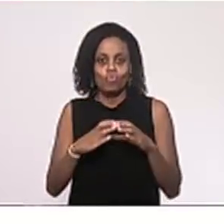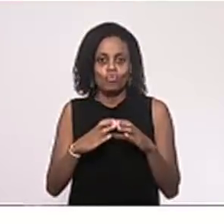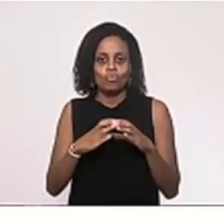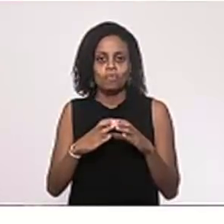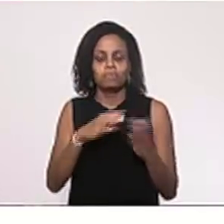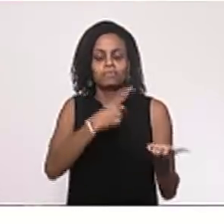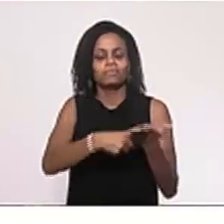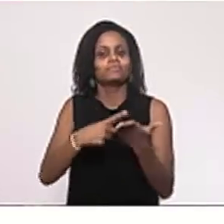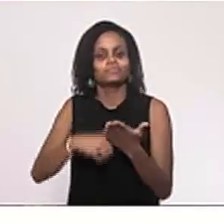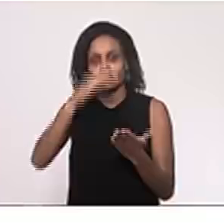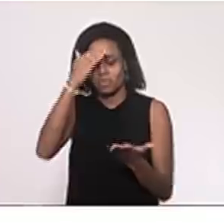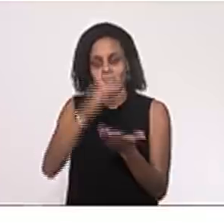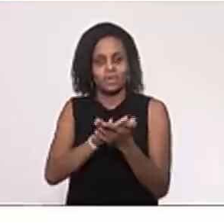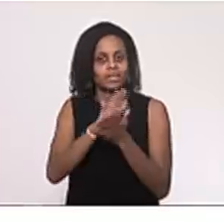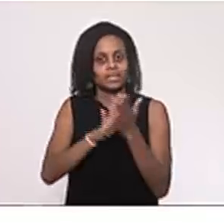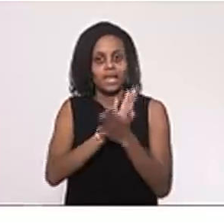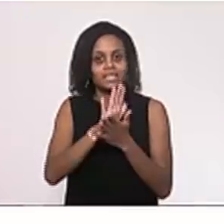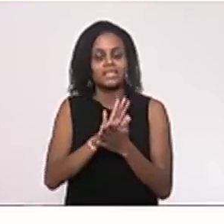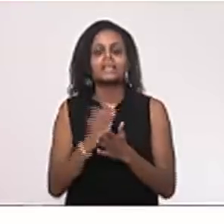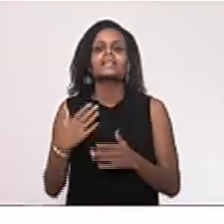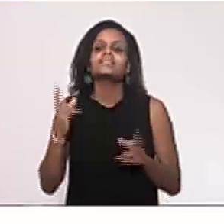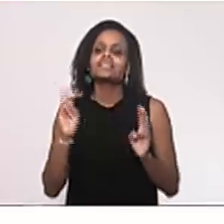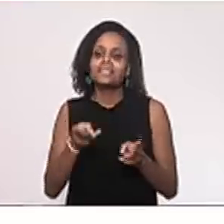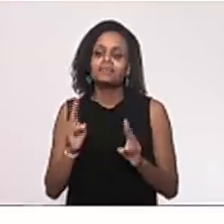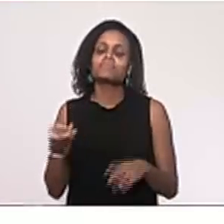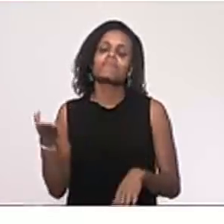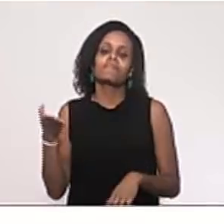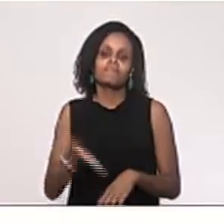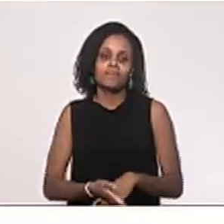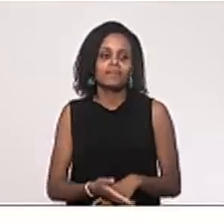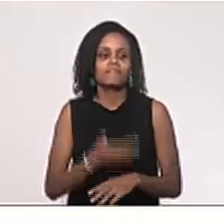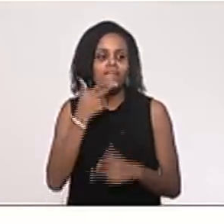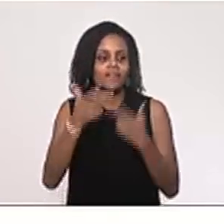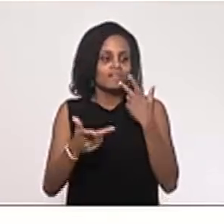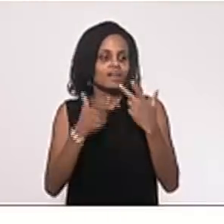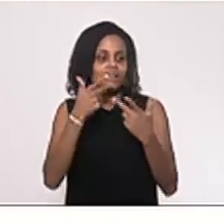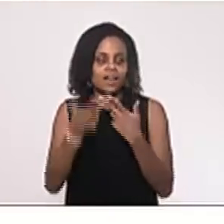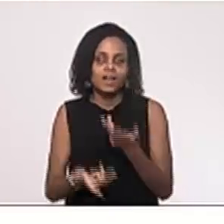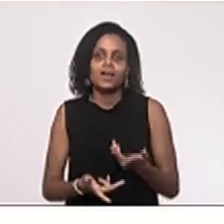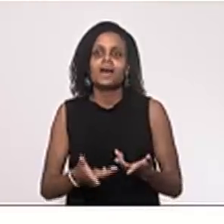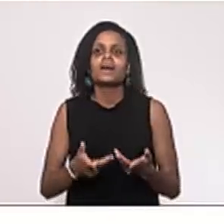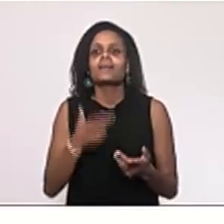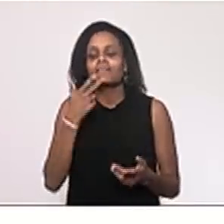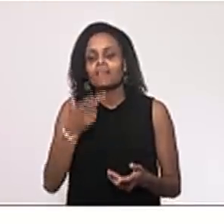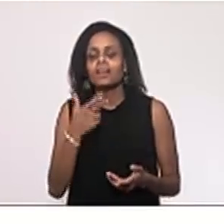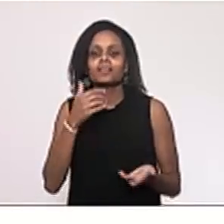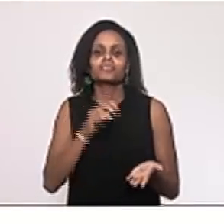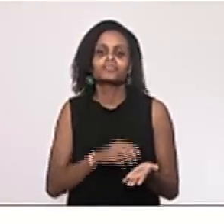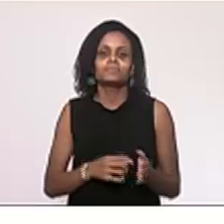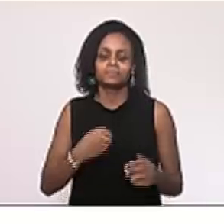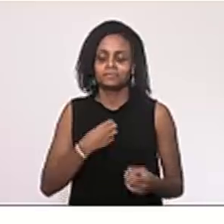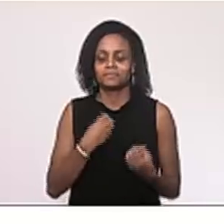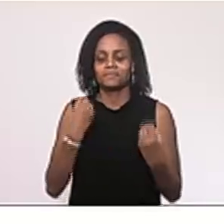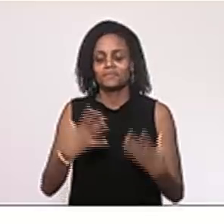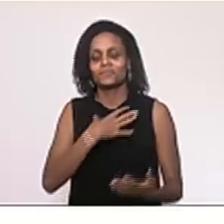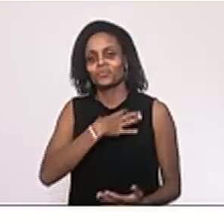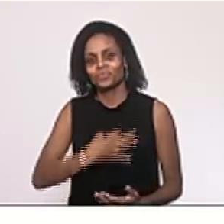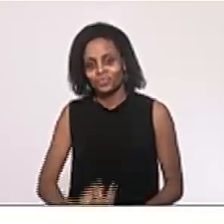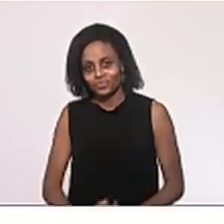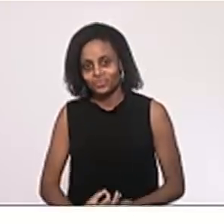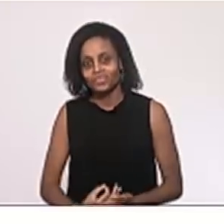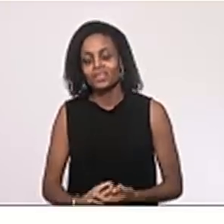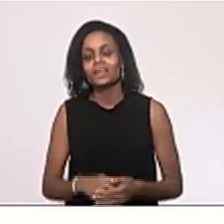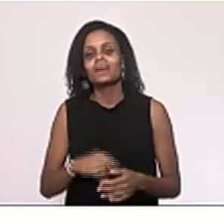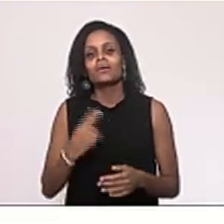Sempre vi fazer papagaiada quando se fala em homenagem a alguém, quando se fala na concessão de alguma honraria do Estado,